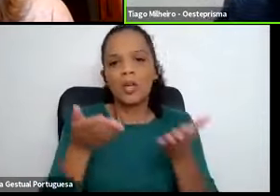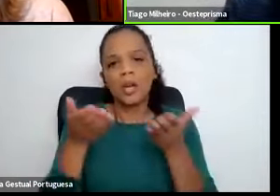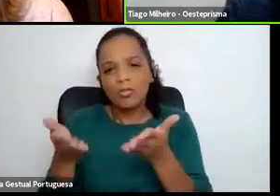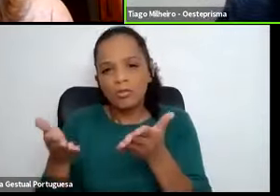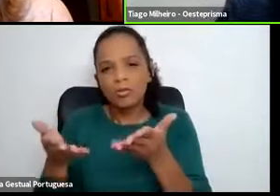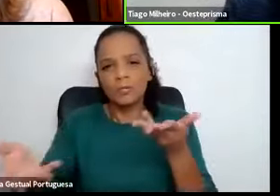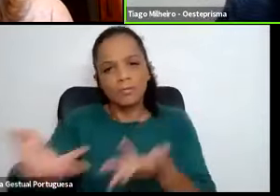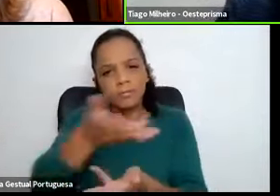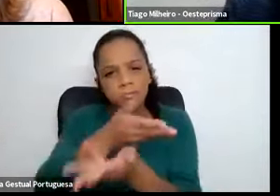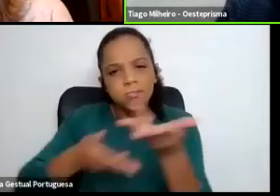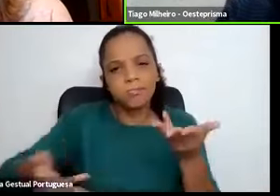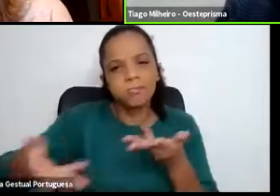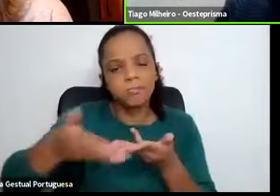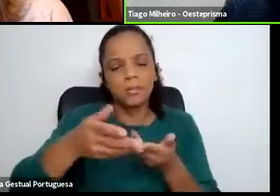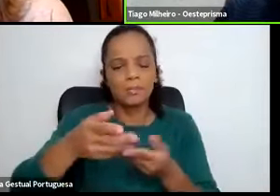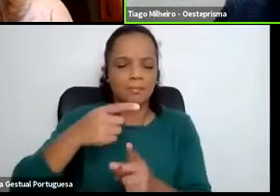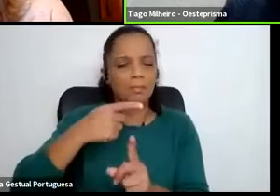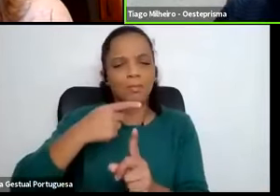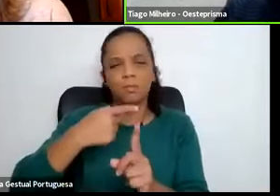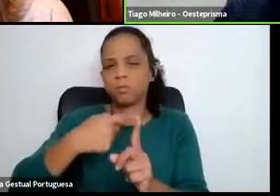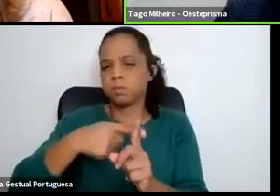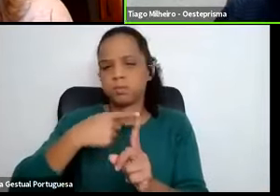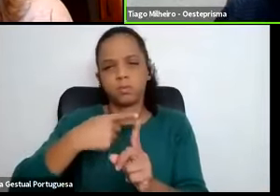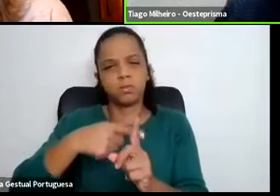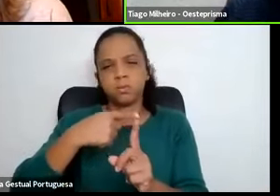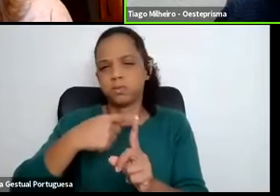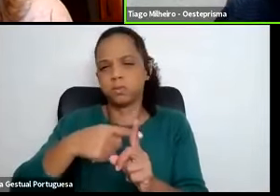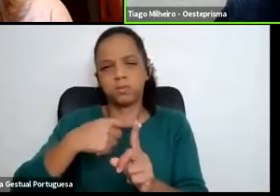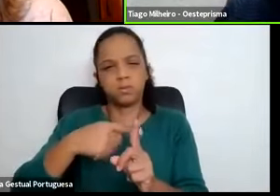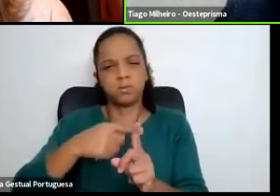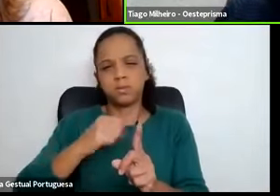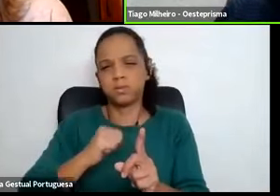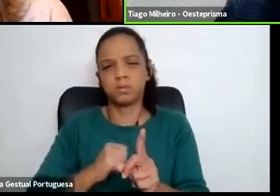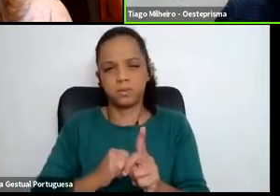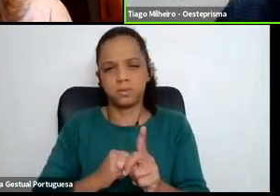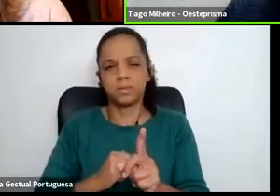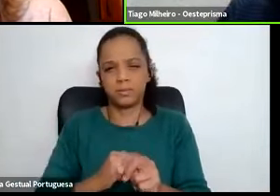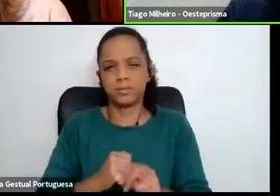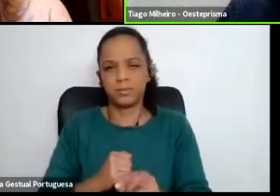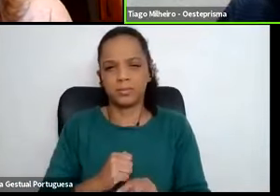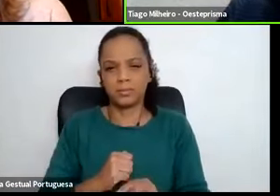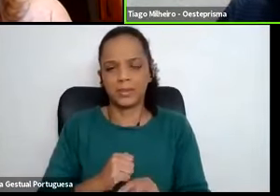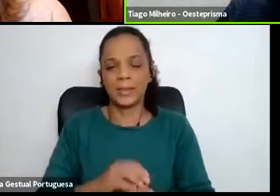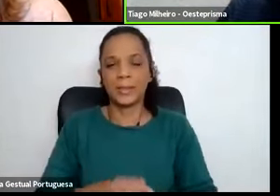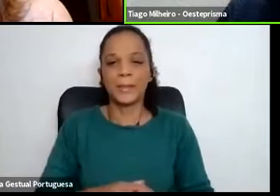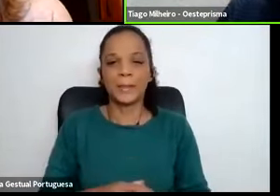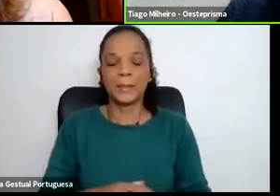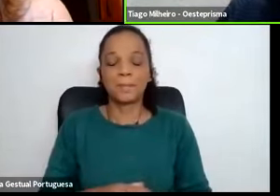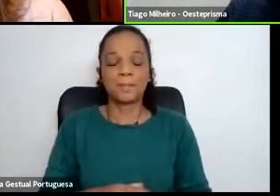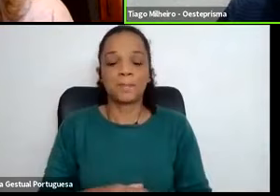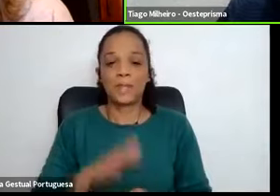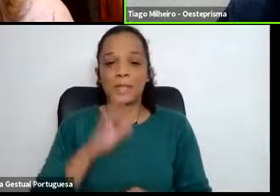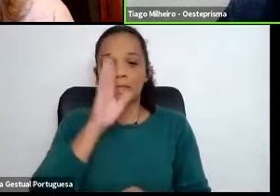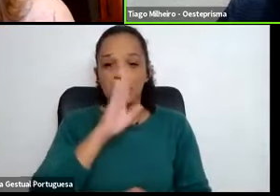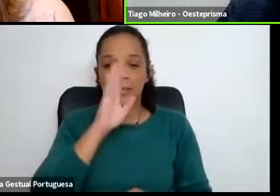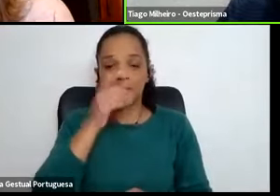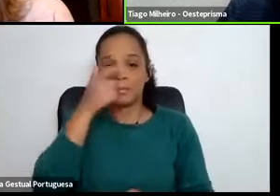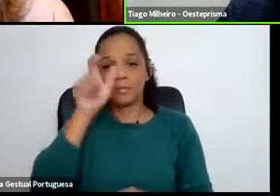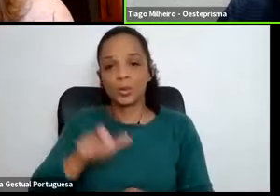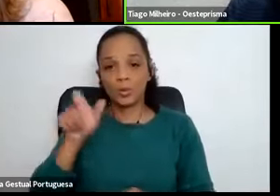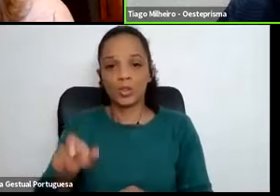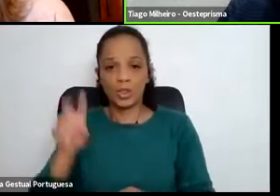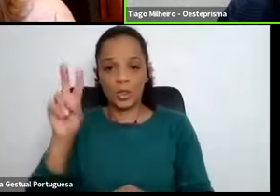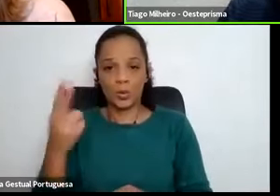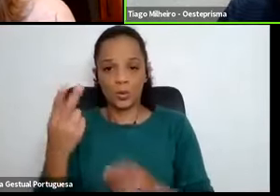benefício muito grande, que lá está. É diferente quando duas pessoas que falam a mesma